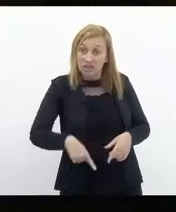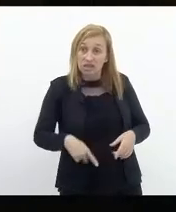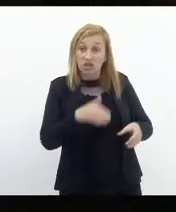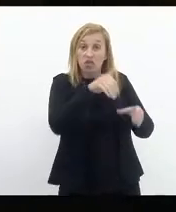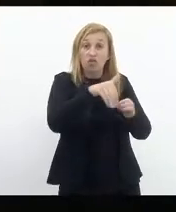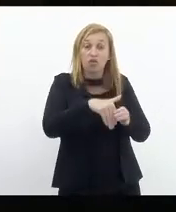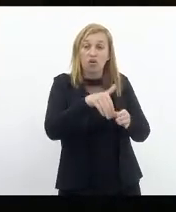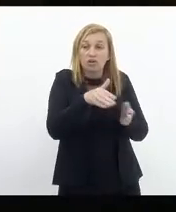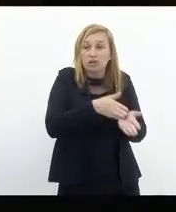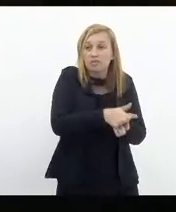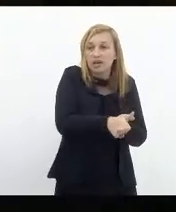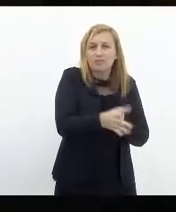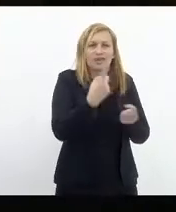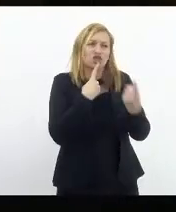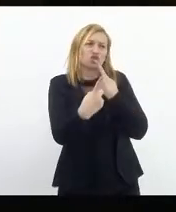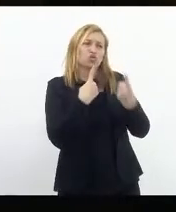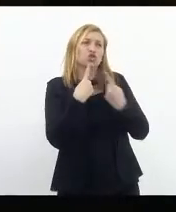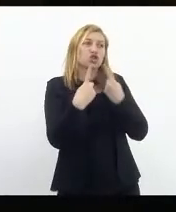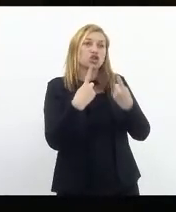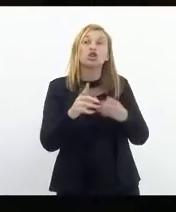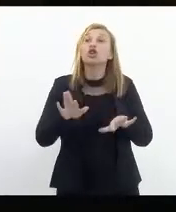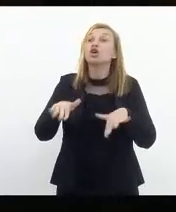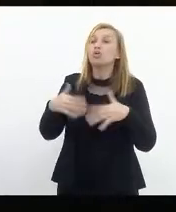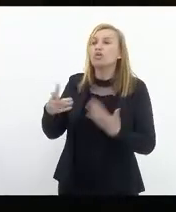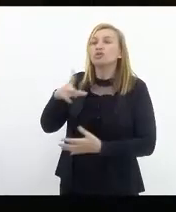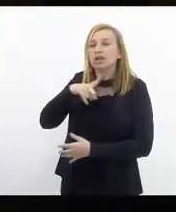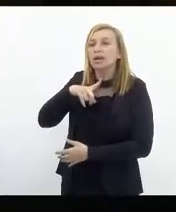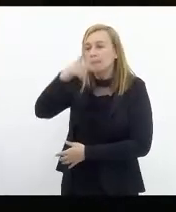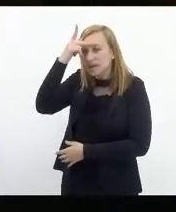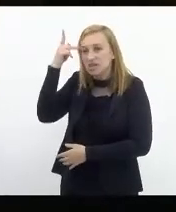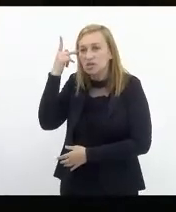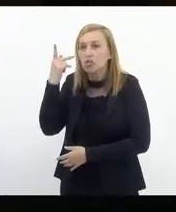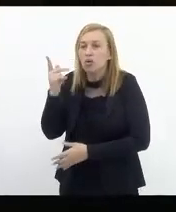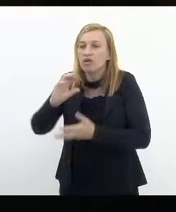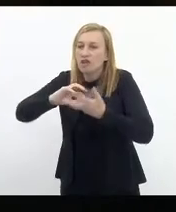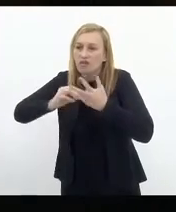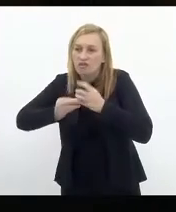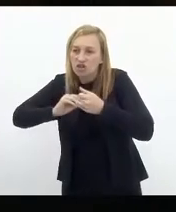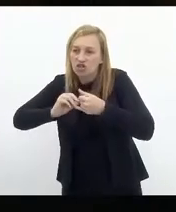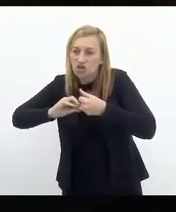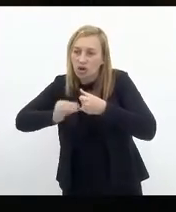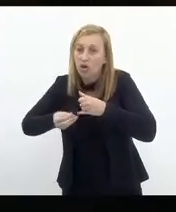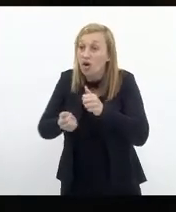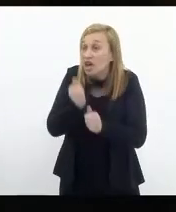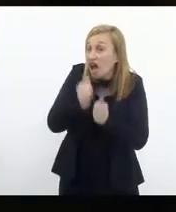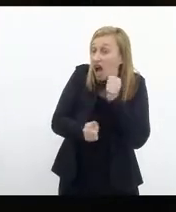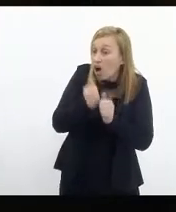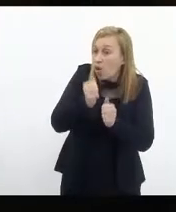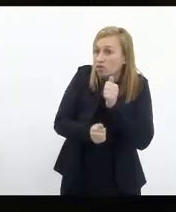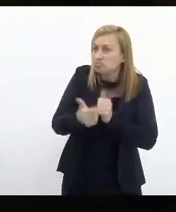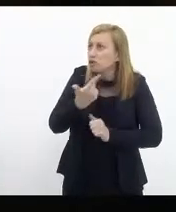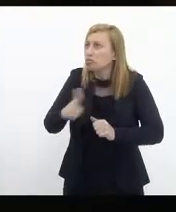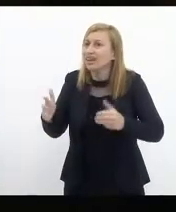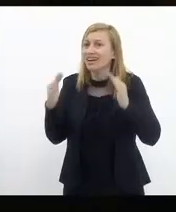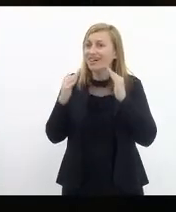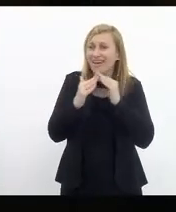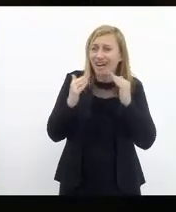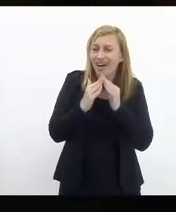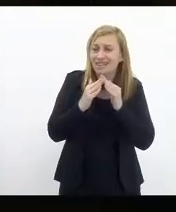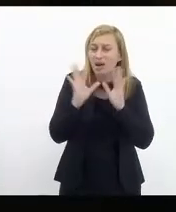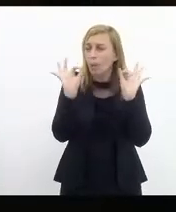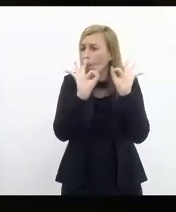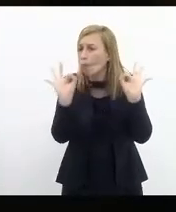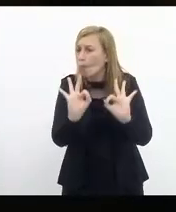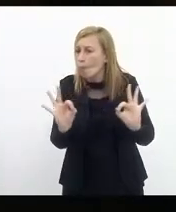impresso para ser discutido. Enquanto tem gente sem arroz e sem feijão, sem um teto, sem uma moradia